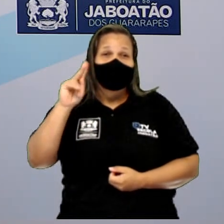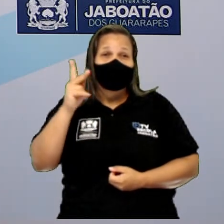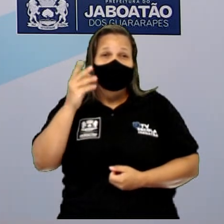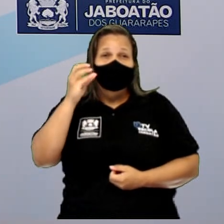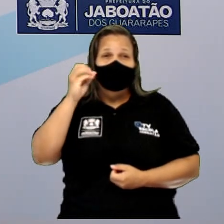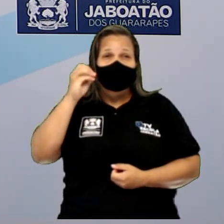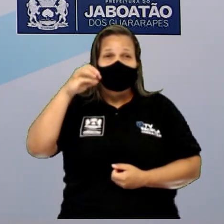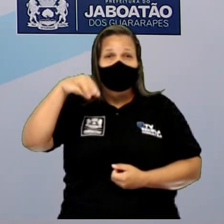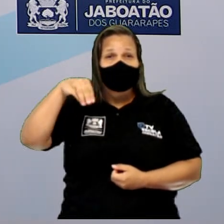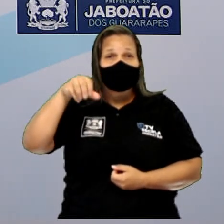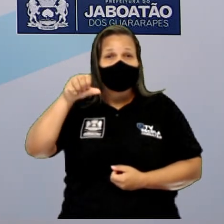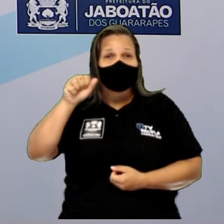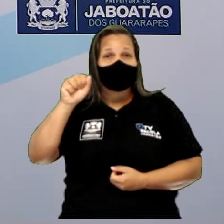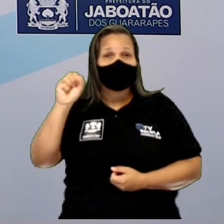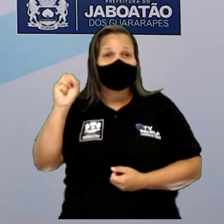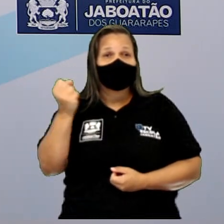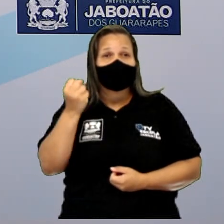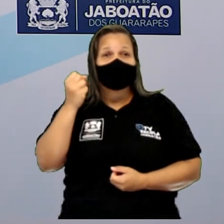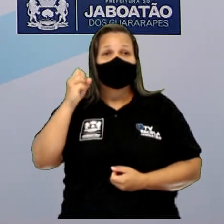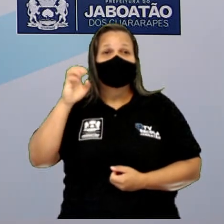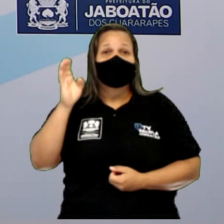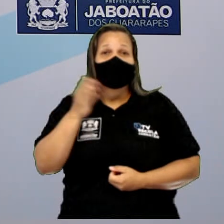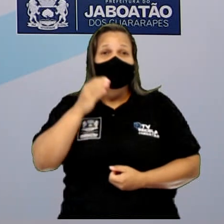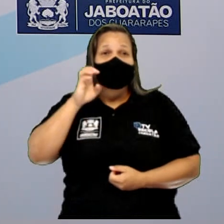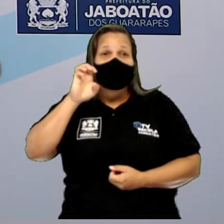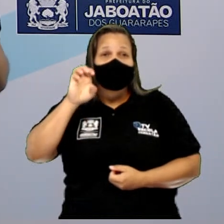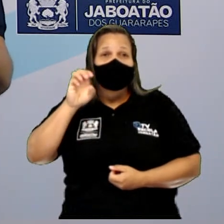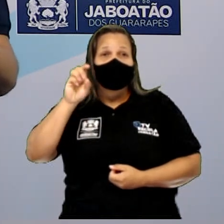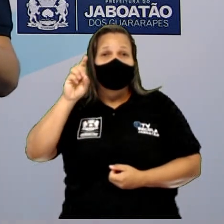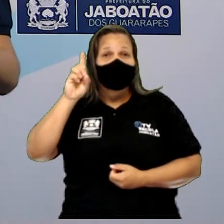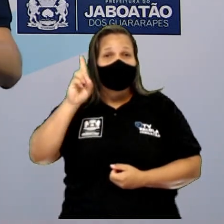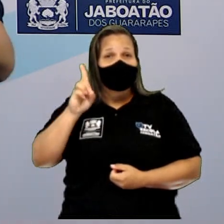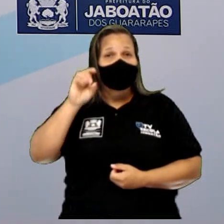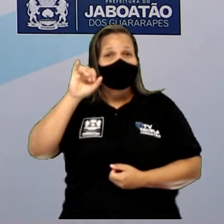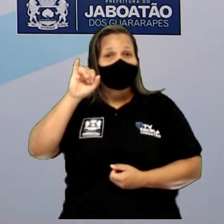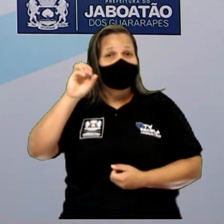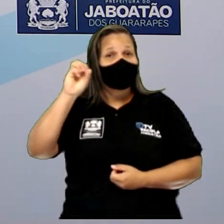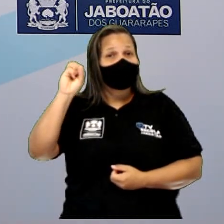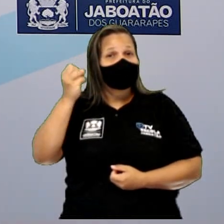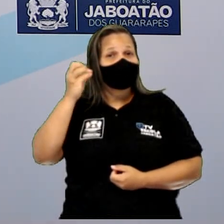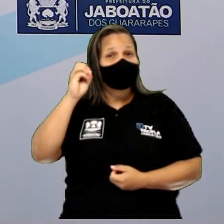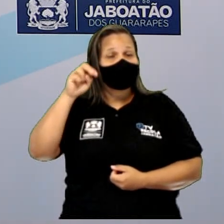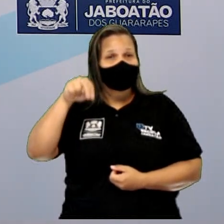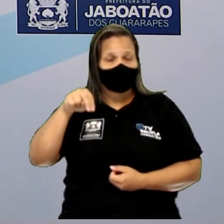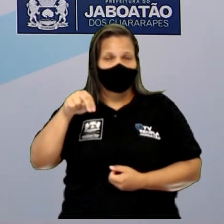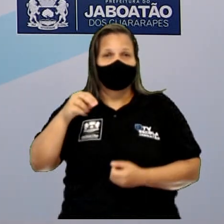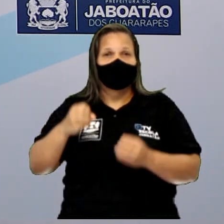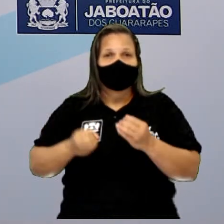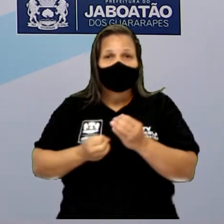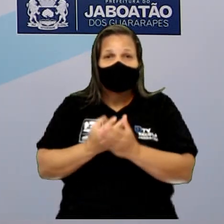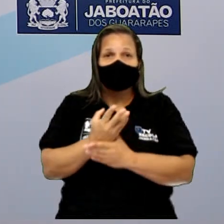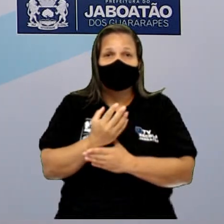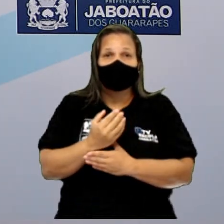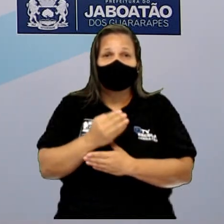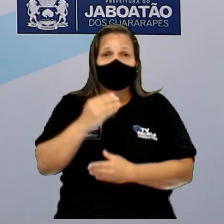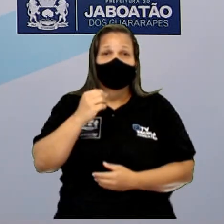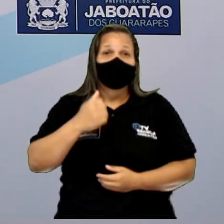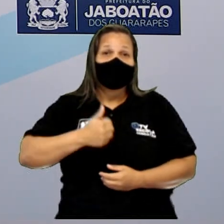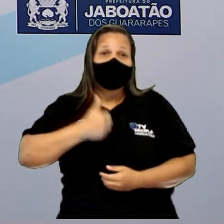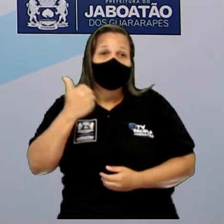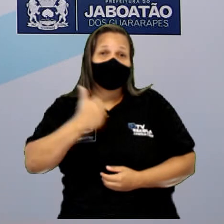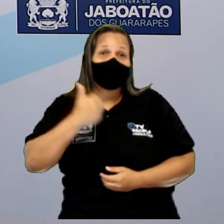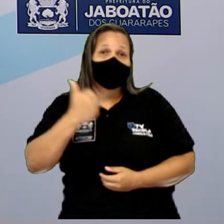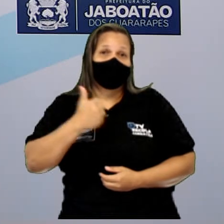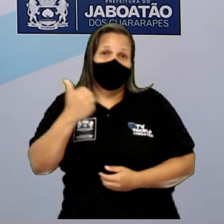no século XX, onde ele faz a primeira pilha alcalina de níquel e ferro. Aí você pode pensar, pilha